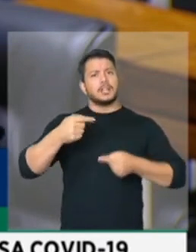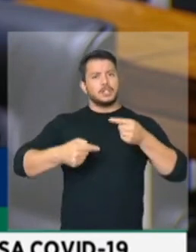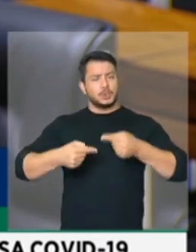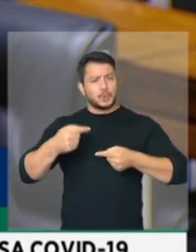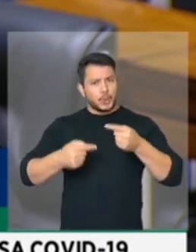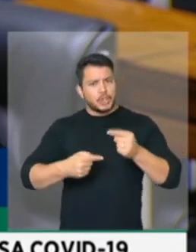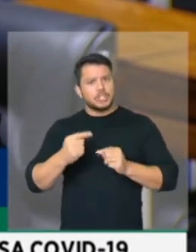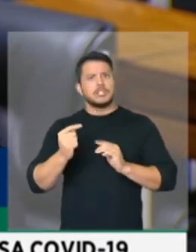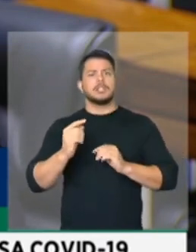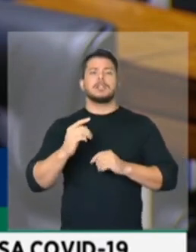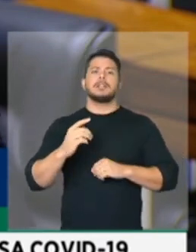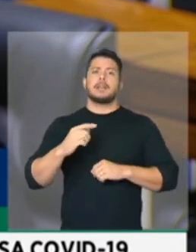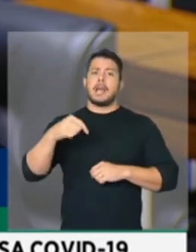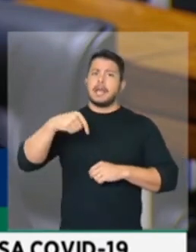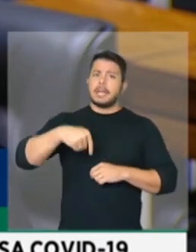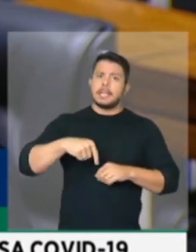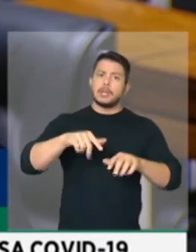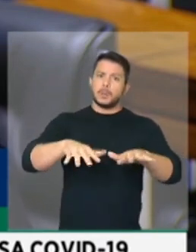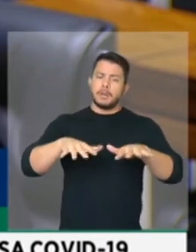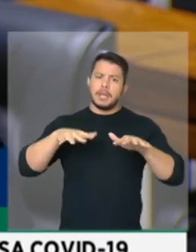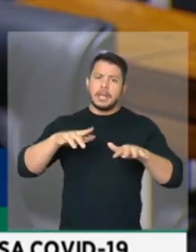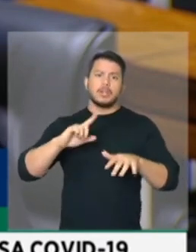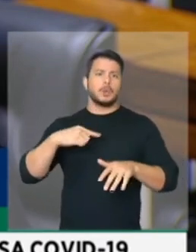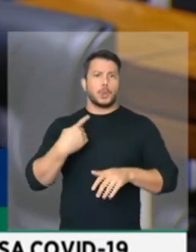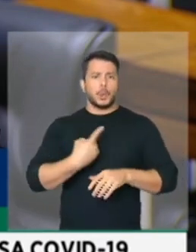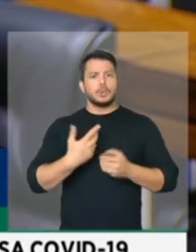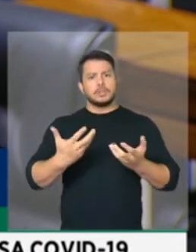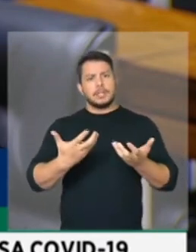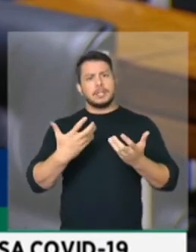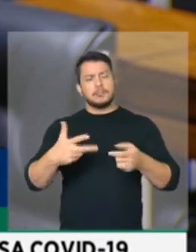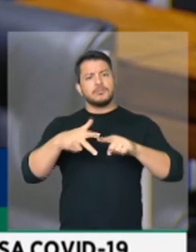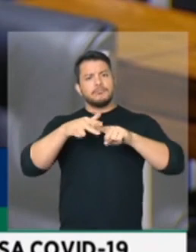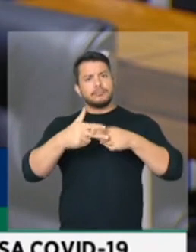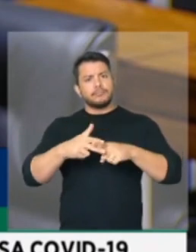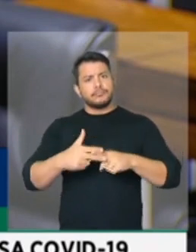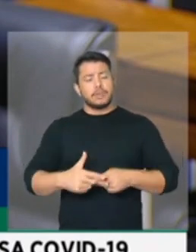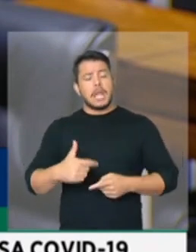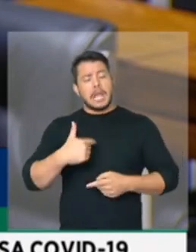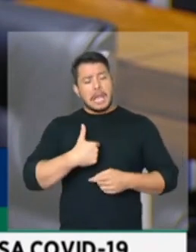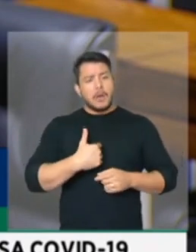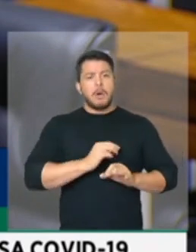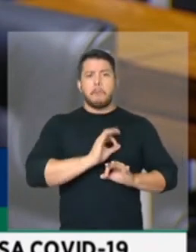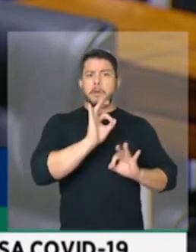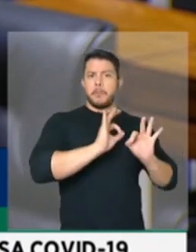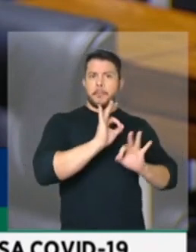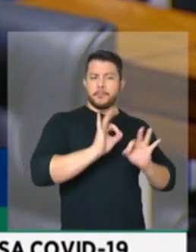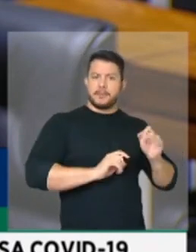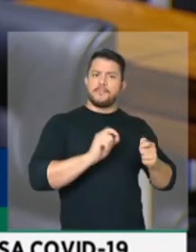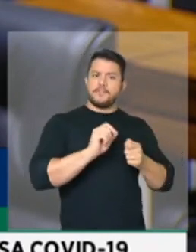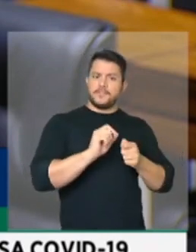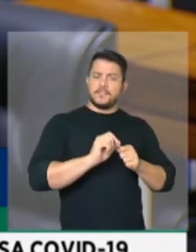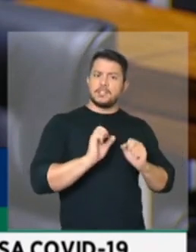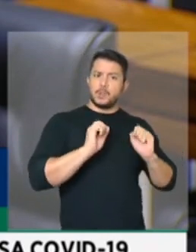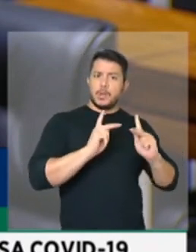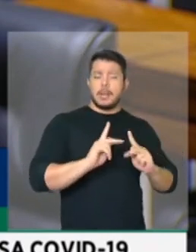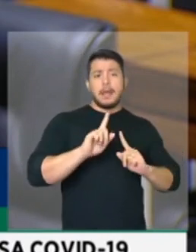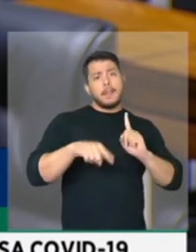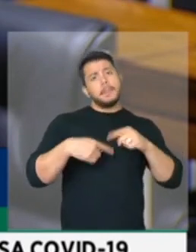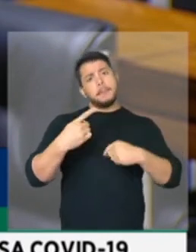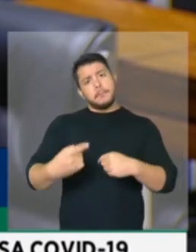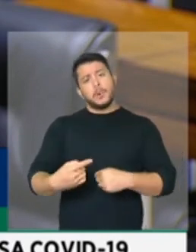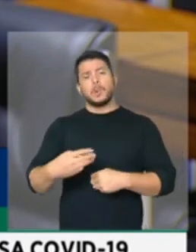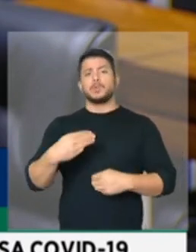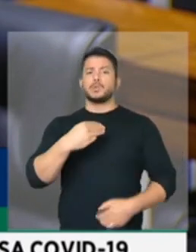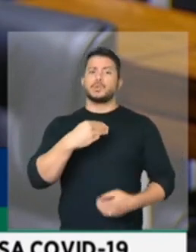plenário. Vamos trabalhar para que a gente possa melhorá-lo. Eu mesmo, quando eu elaborei, o ministro de Ciência e Tecnologia entrou em contato comigo e disse